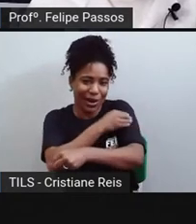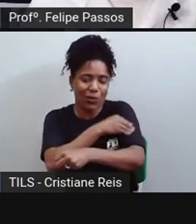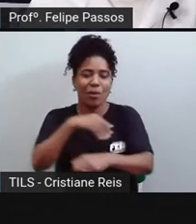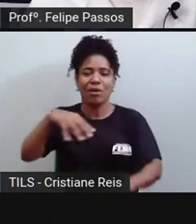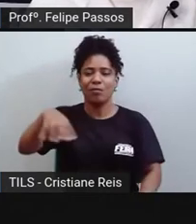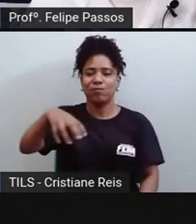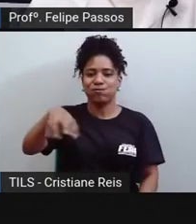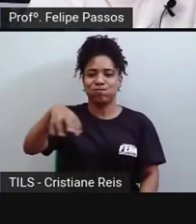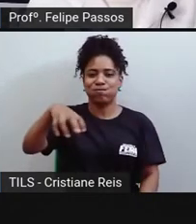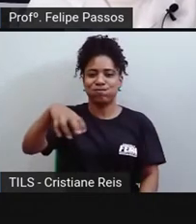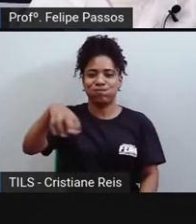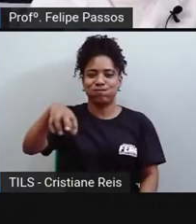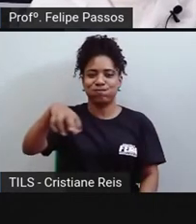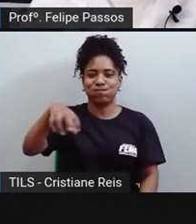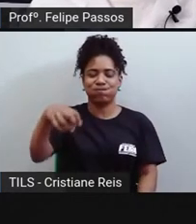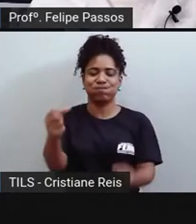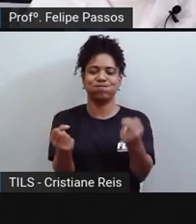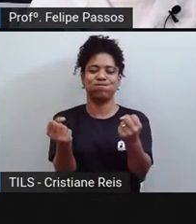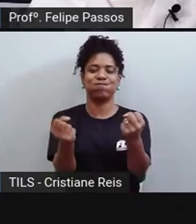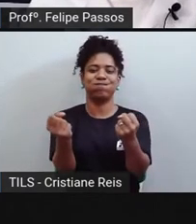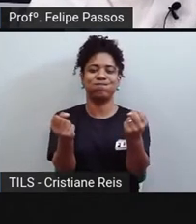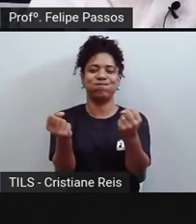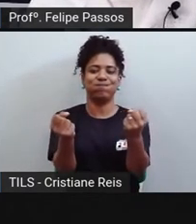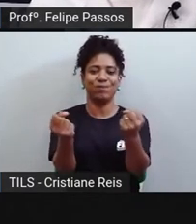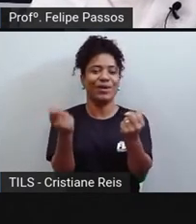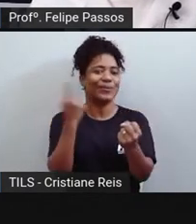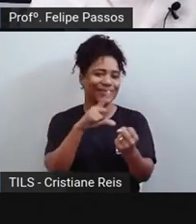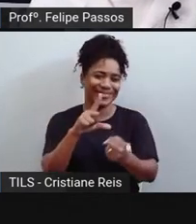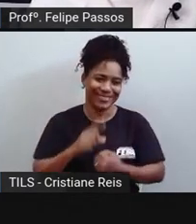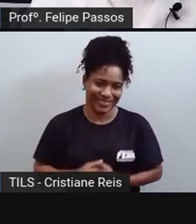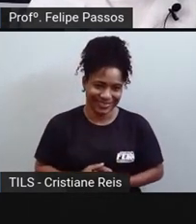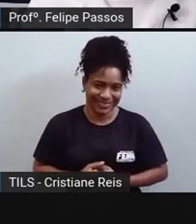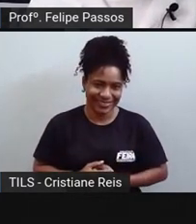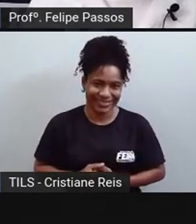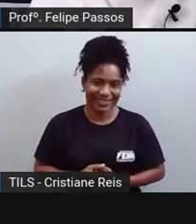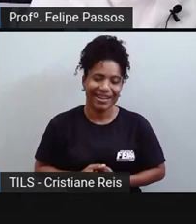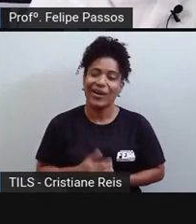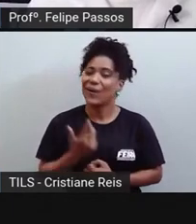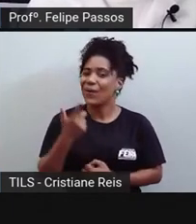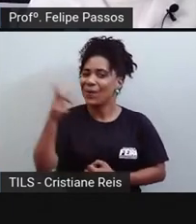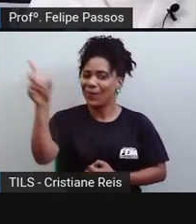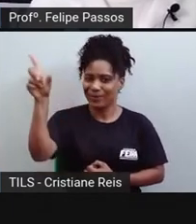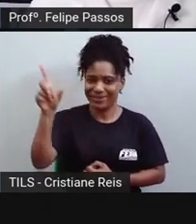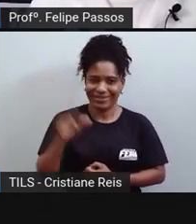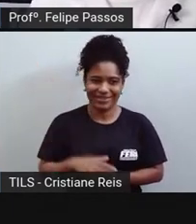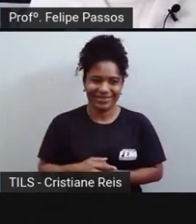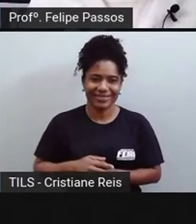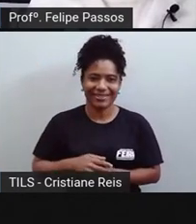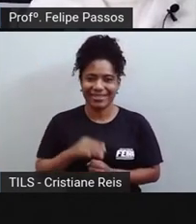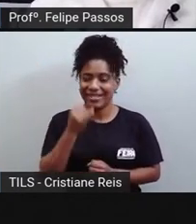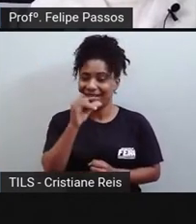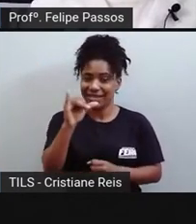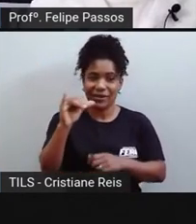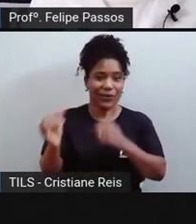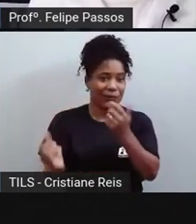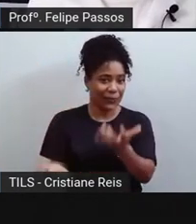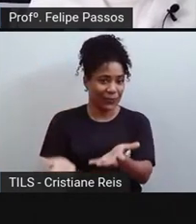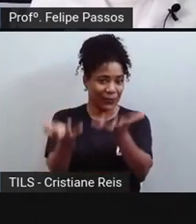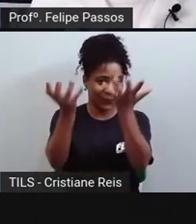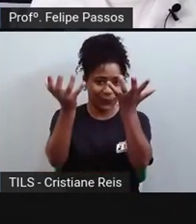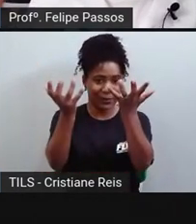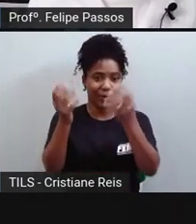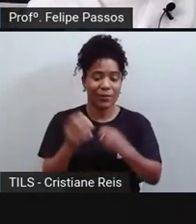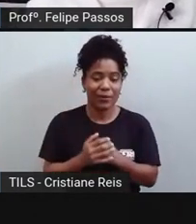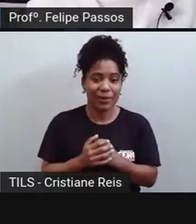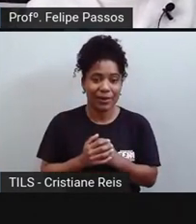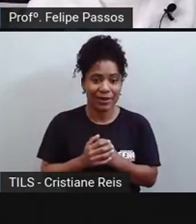e fazer o carro se movimentar. Outra energia, digamos assim, que é a